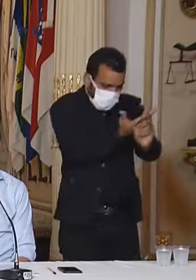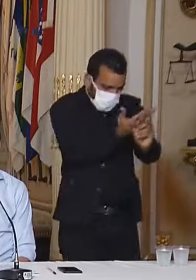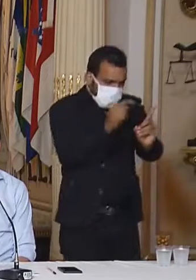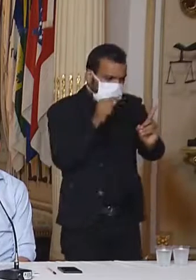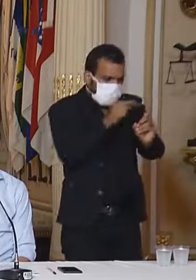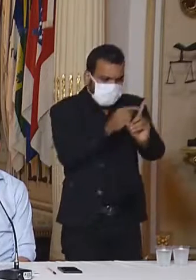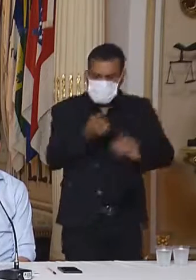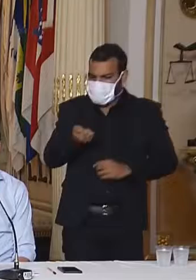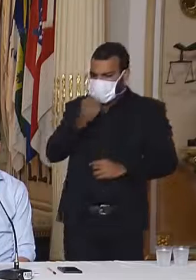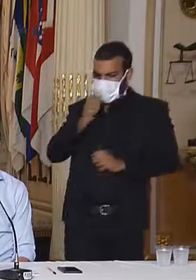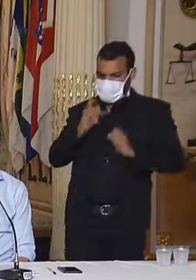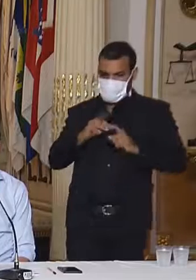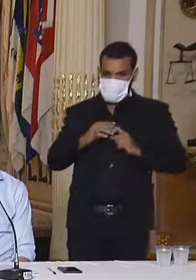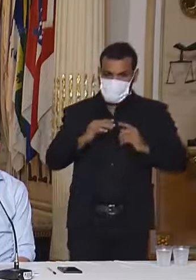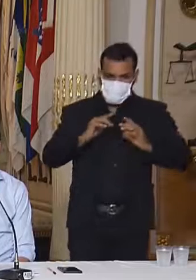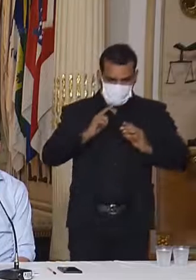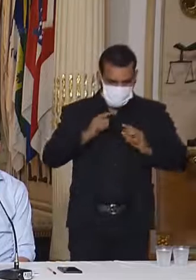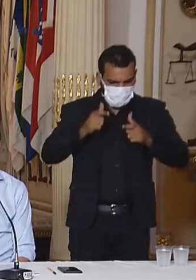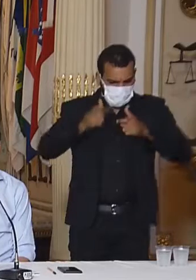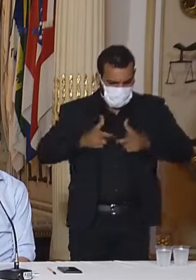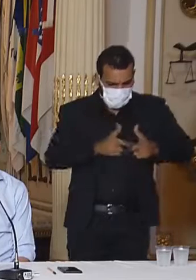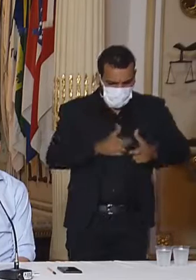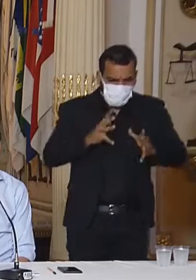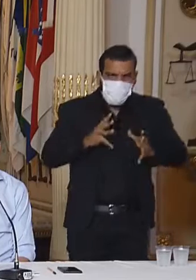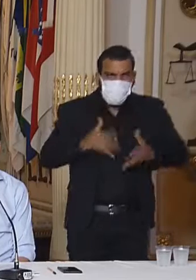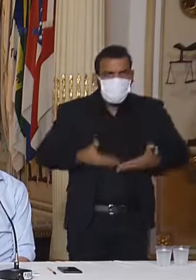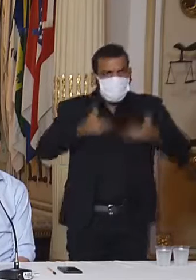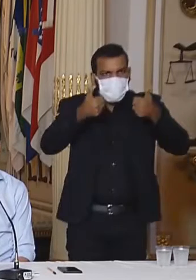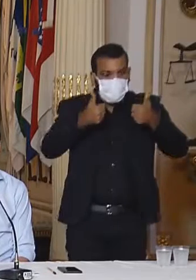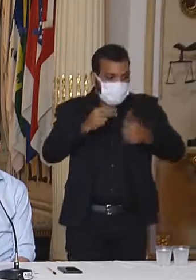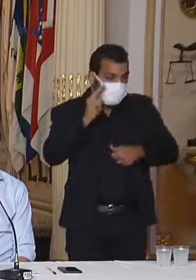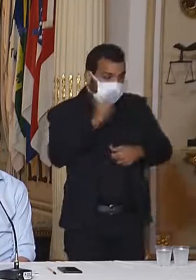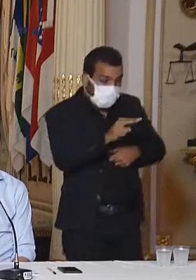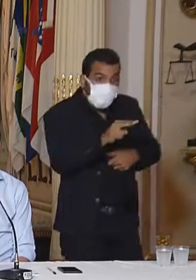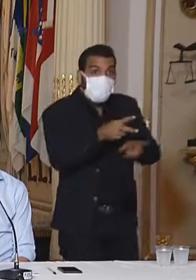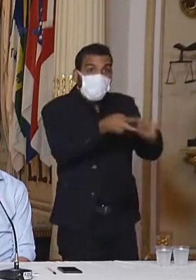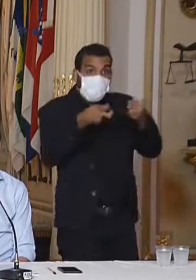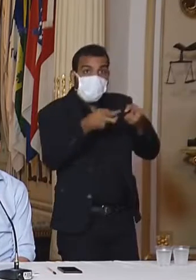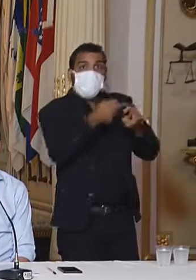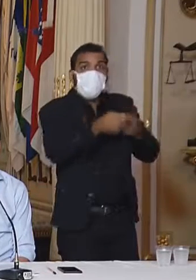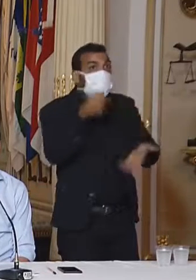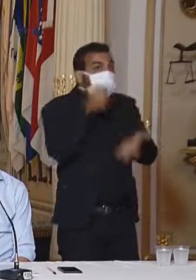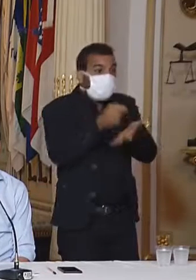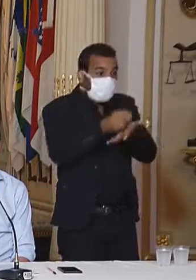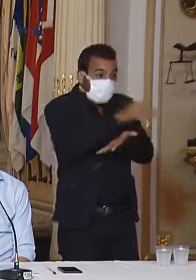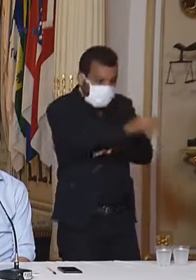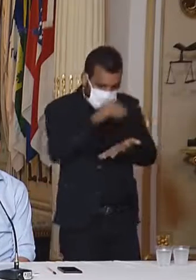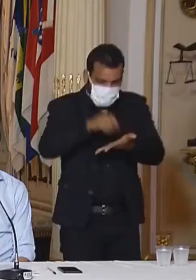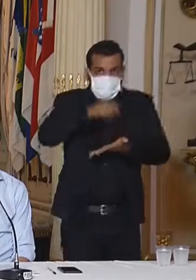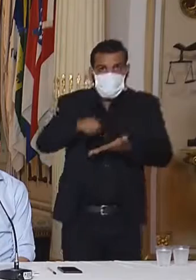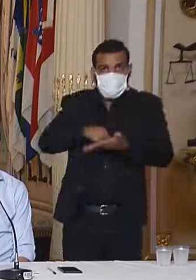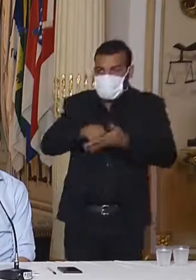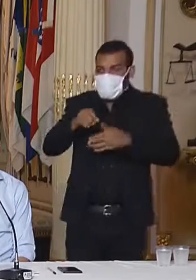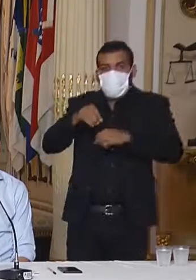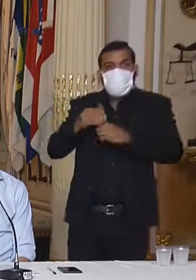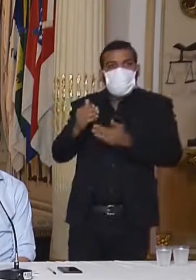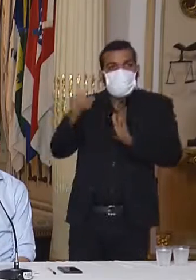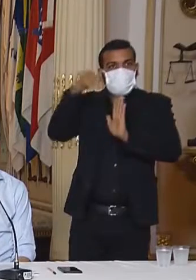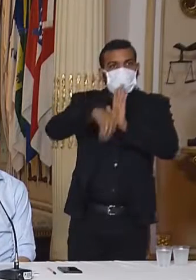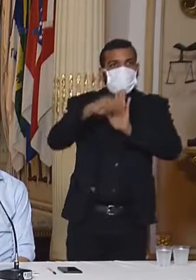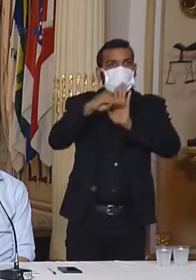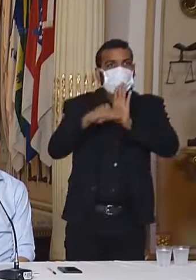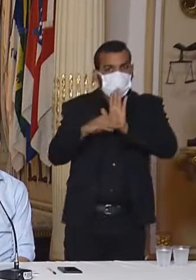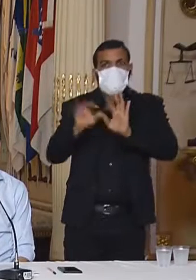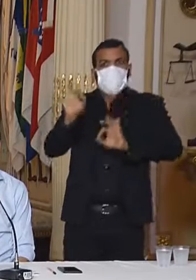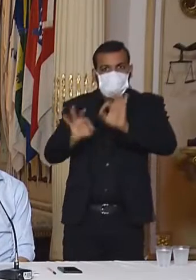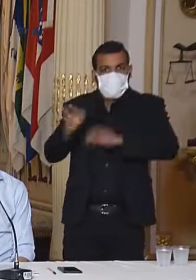utilizada em um determinado espectro de doentes, a gente tem a obrigação de colocá-la em prática em nossos protocolos e isso